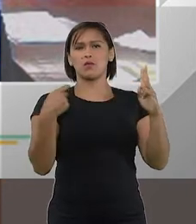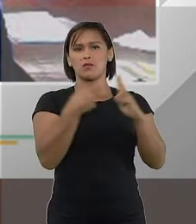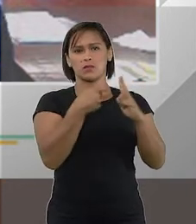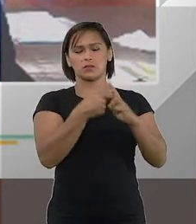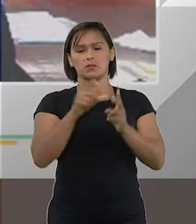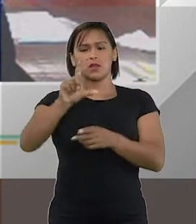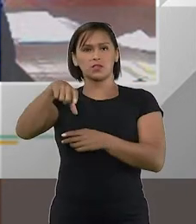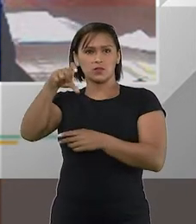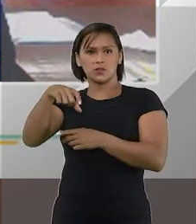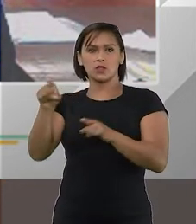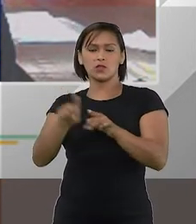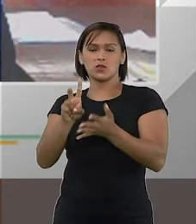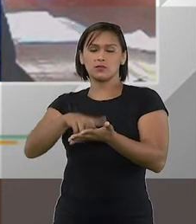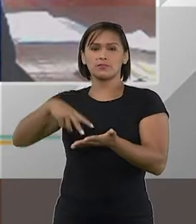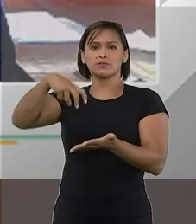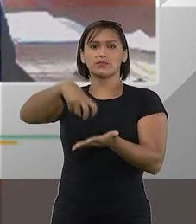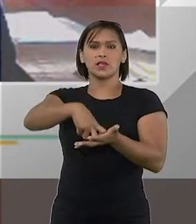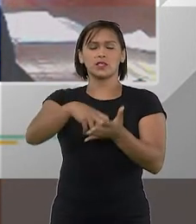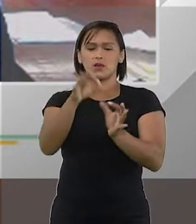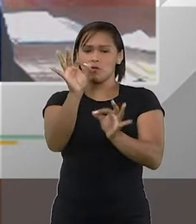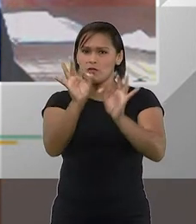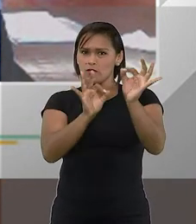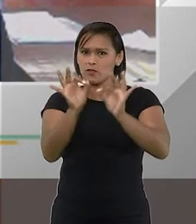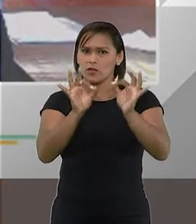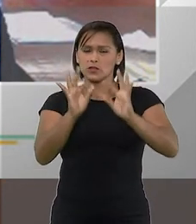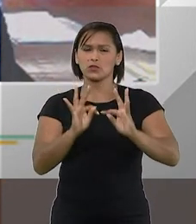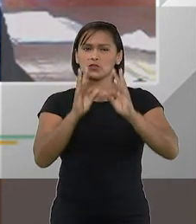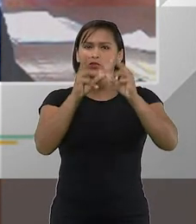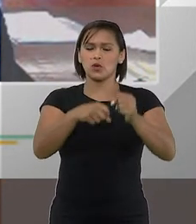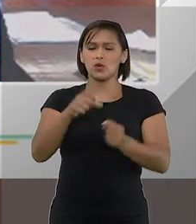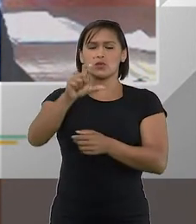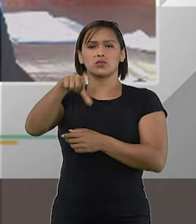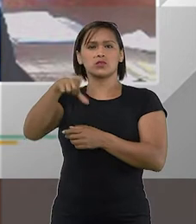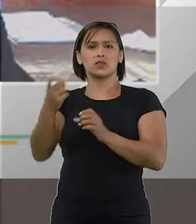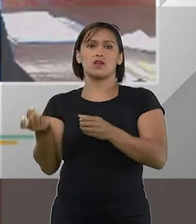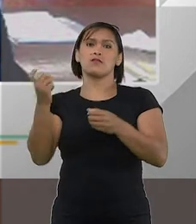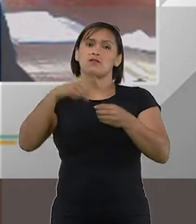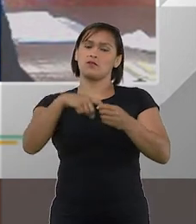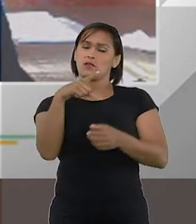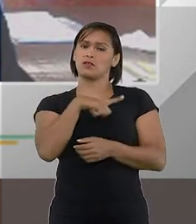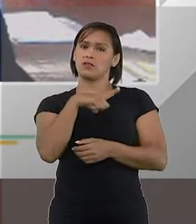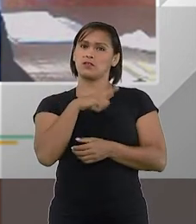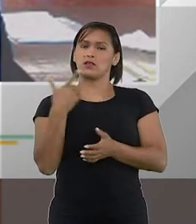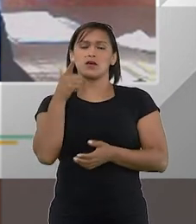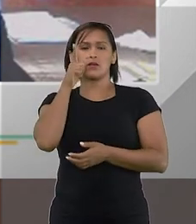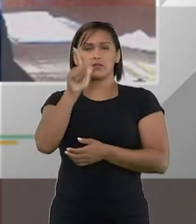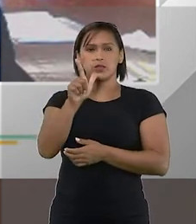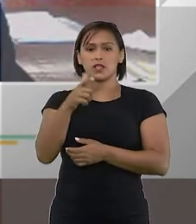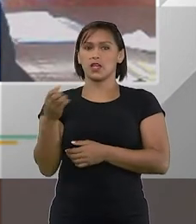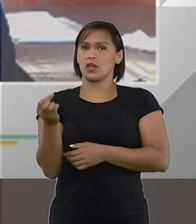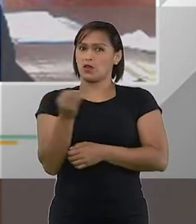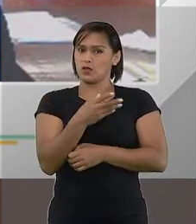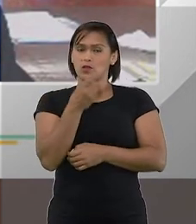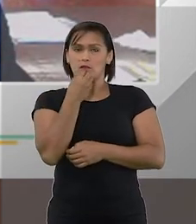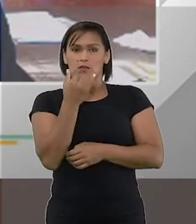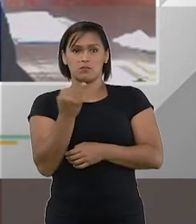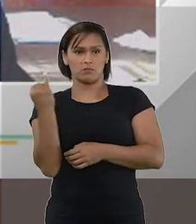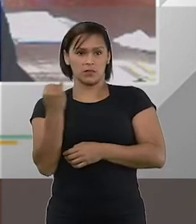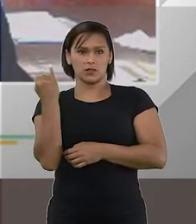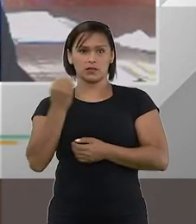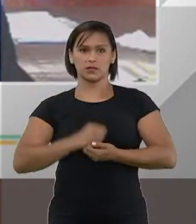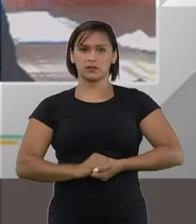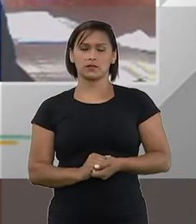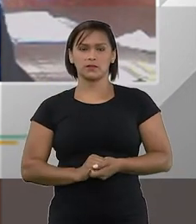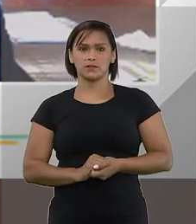credores, sob pena da restauração integral dos créditos. uma novidade extremamente importante.